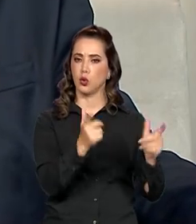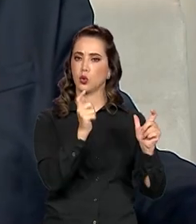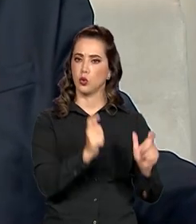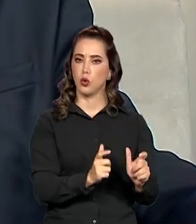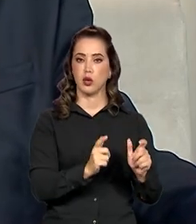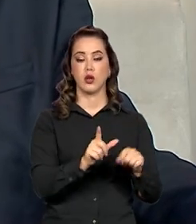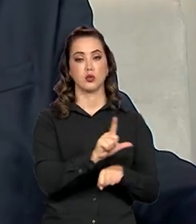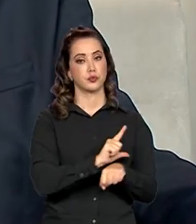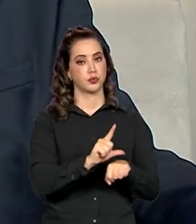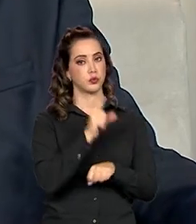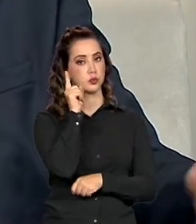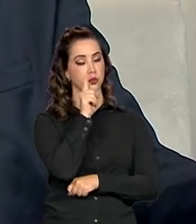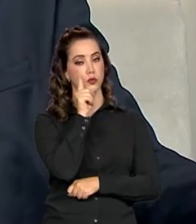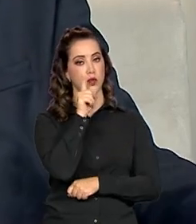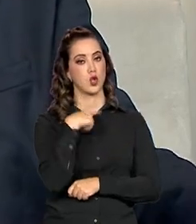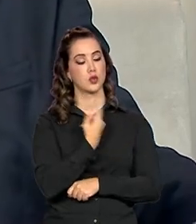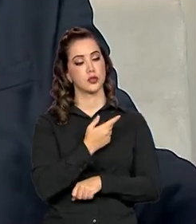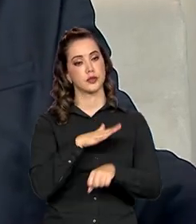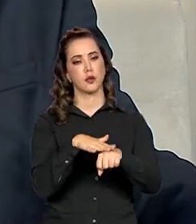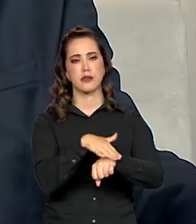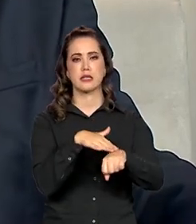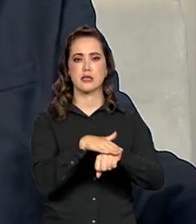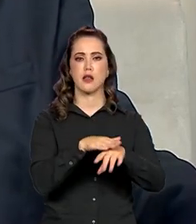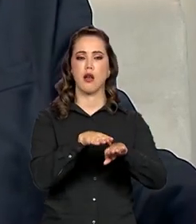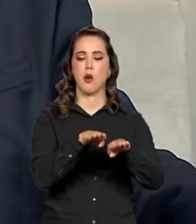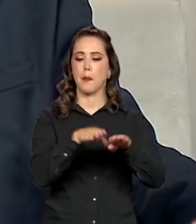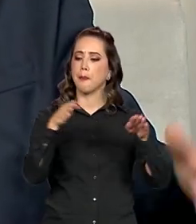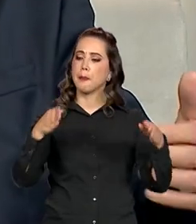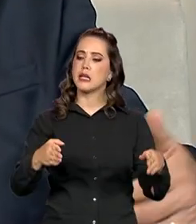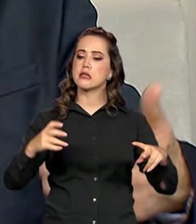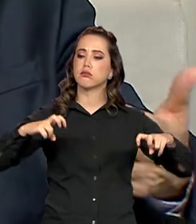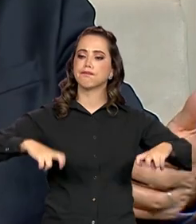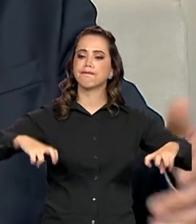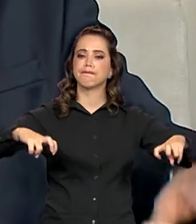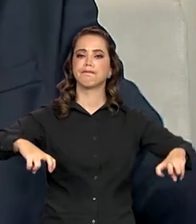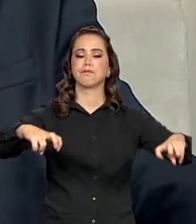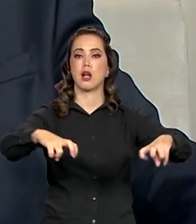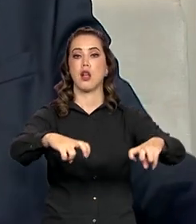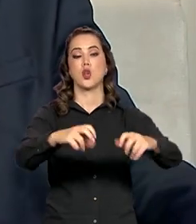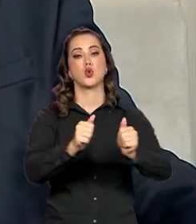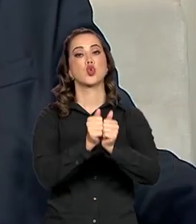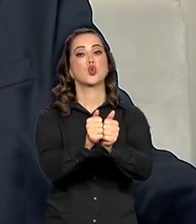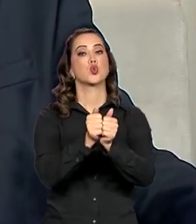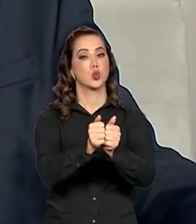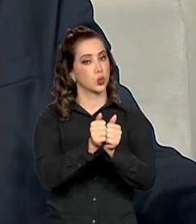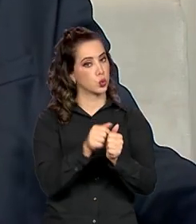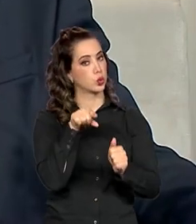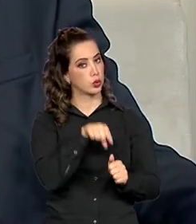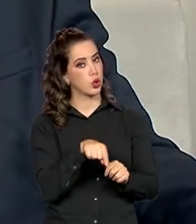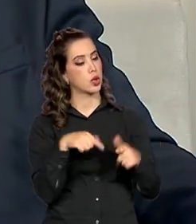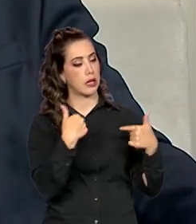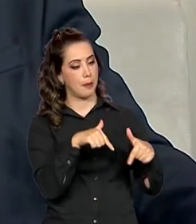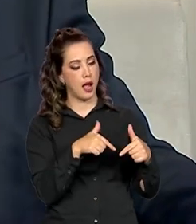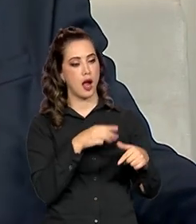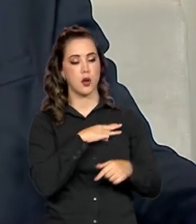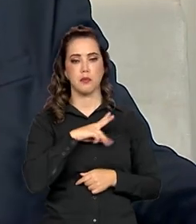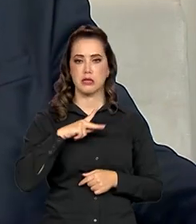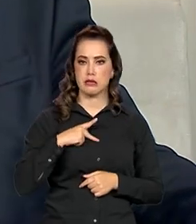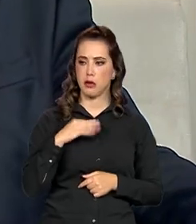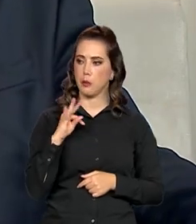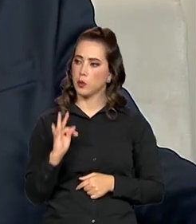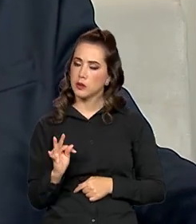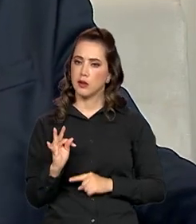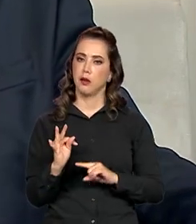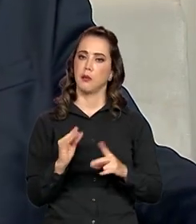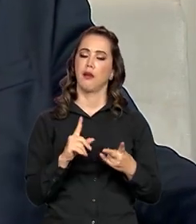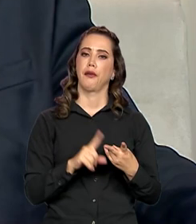vamos conversar em mesa com Ministério Público do Trabalho e vamos chamar as lojas americanas para conversar sobre